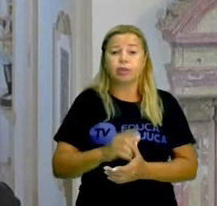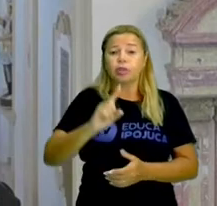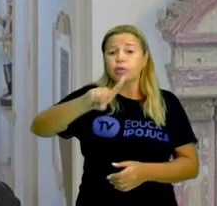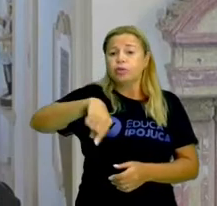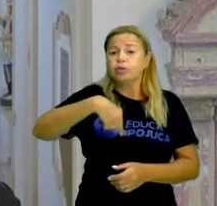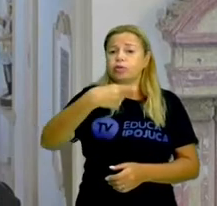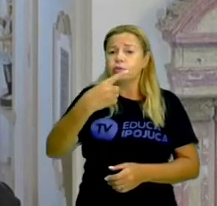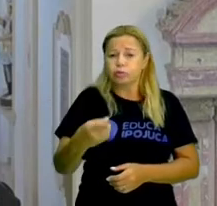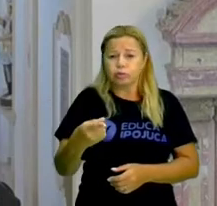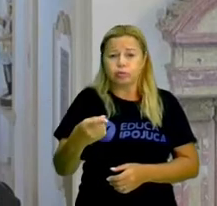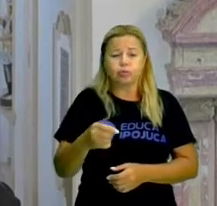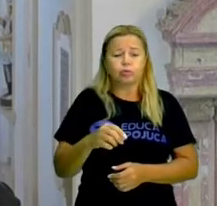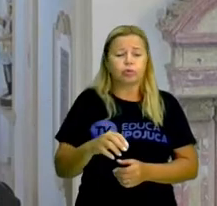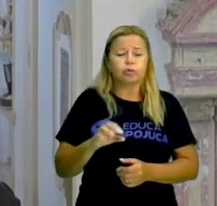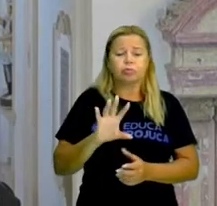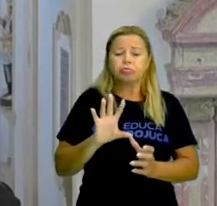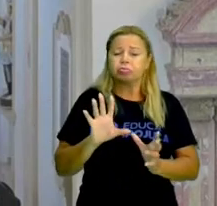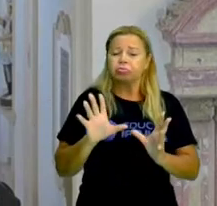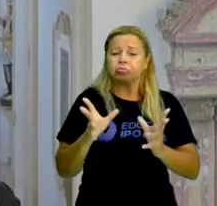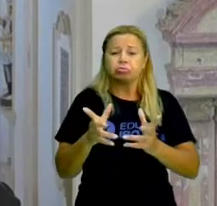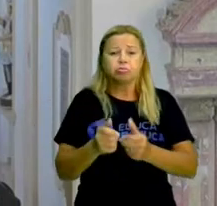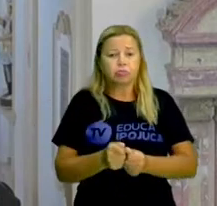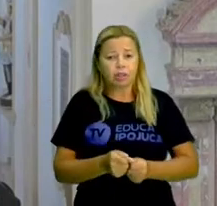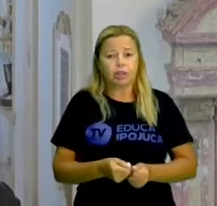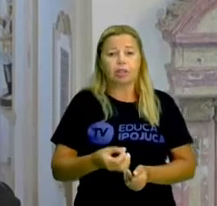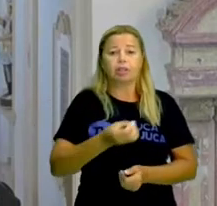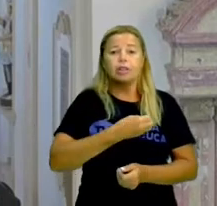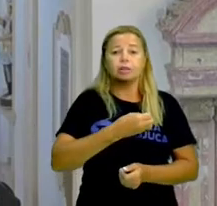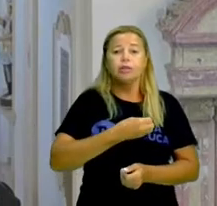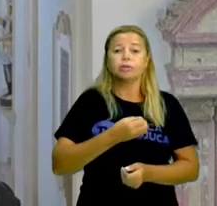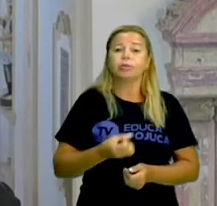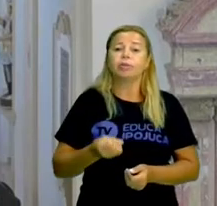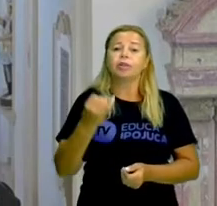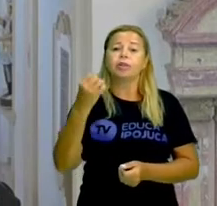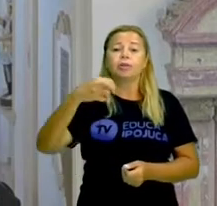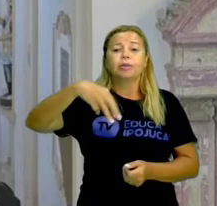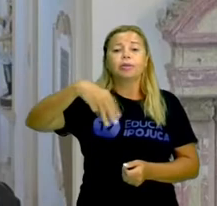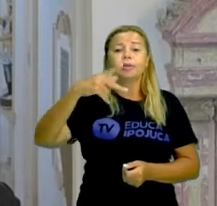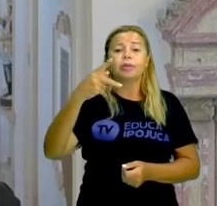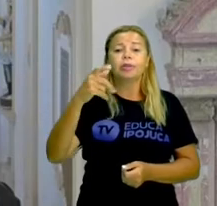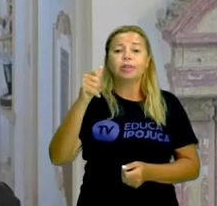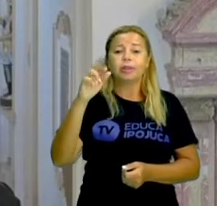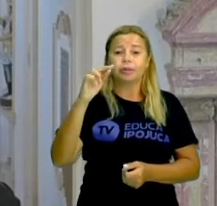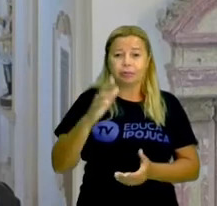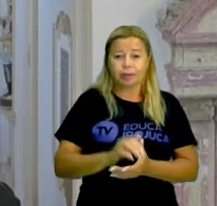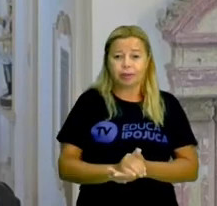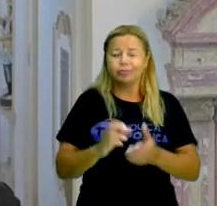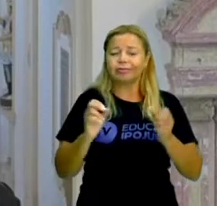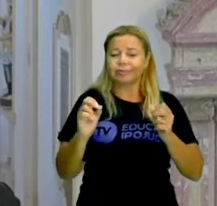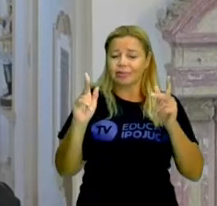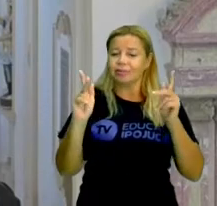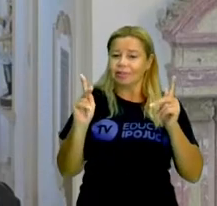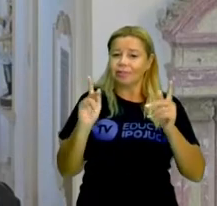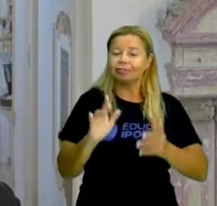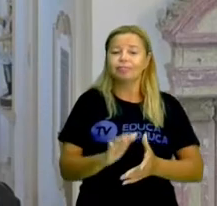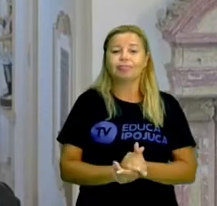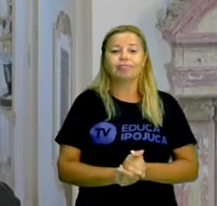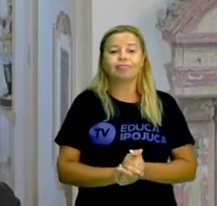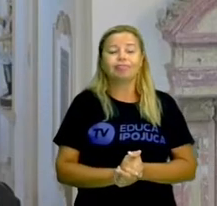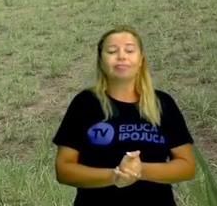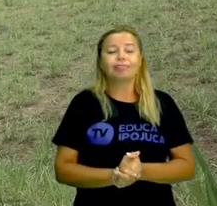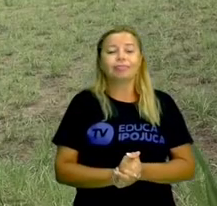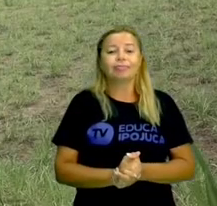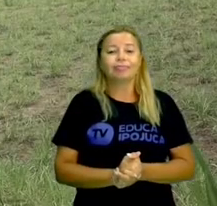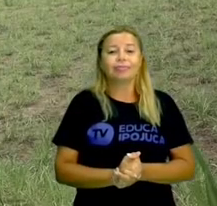são ímpares. E o menor deles, três. Foi bom, né? Facinho? Vou botar uma caprichada, então. Por